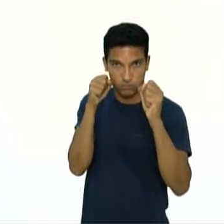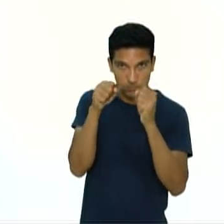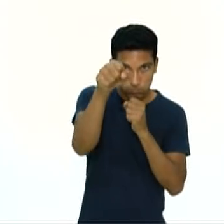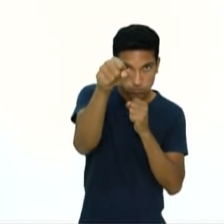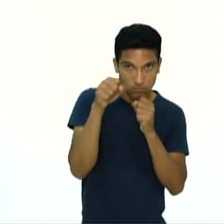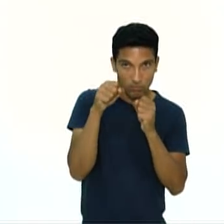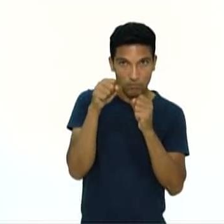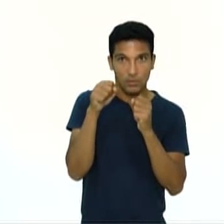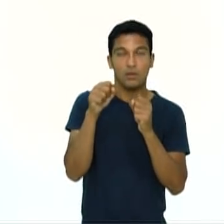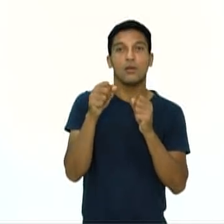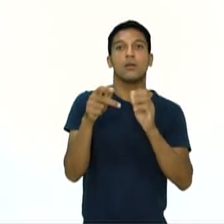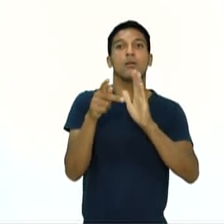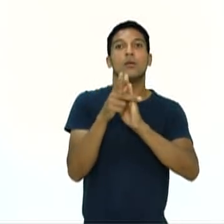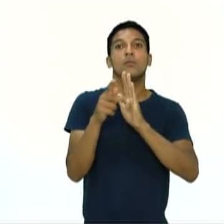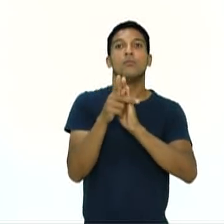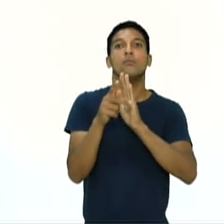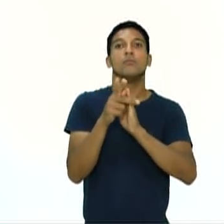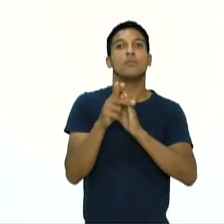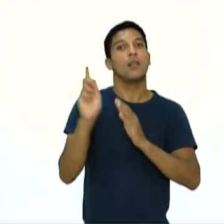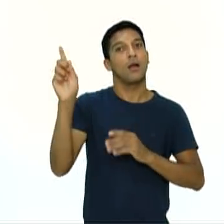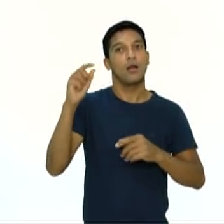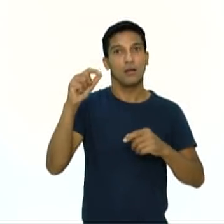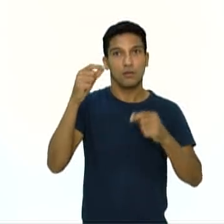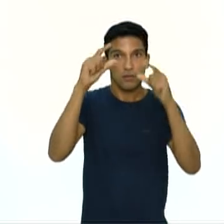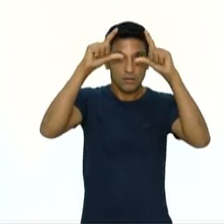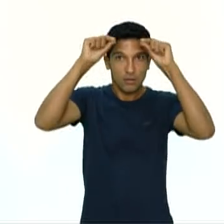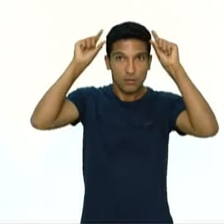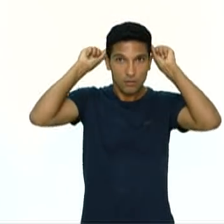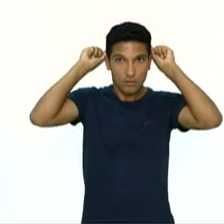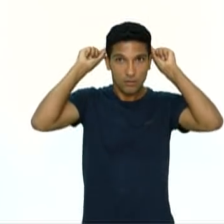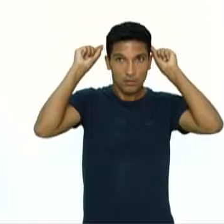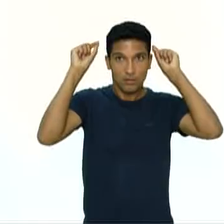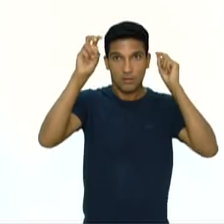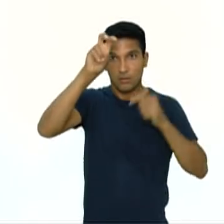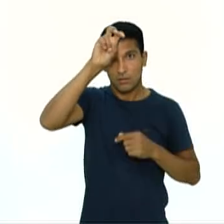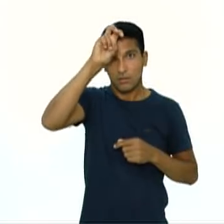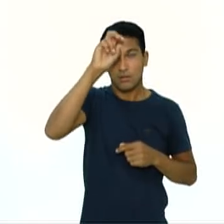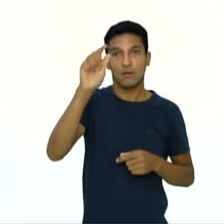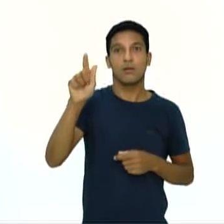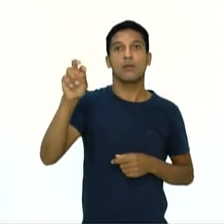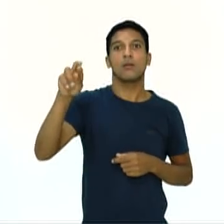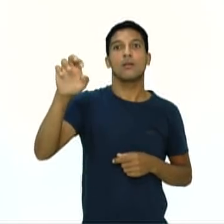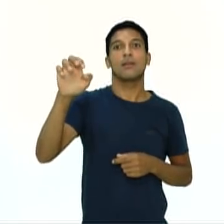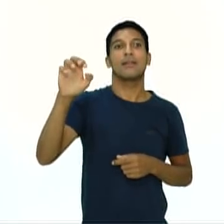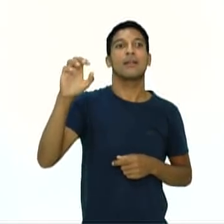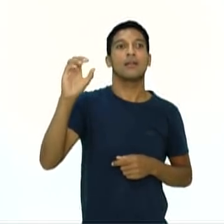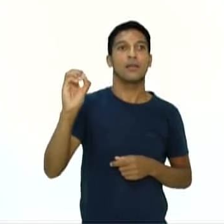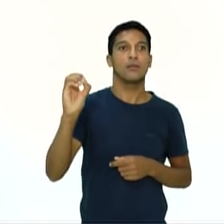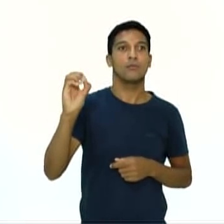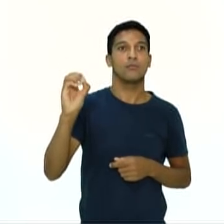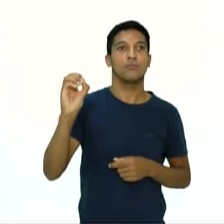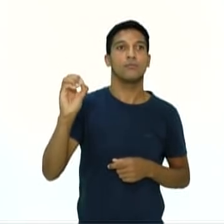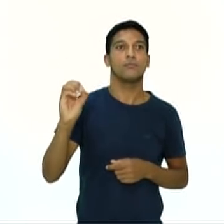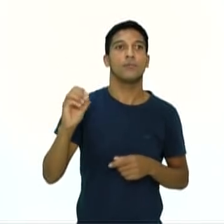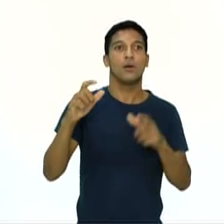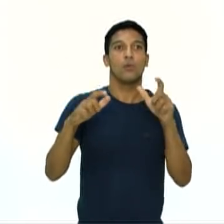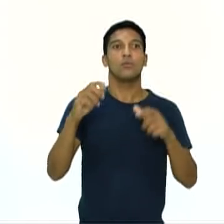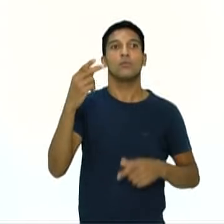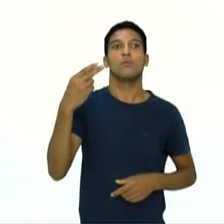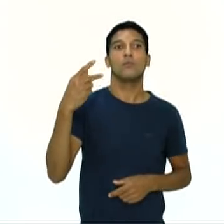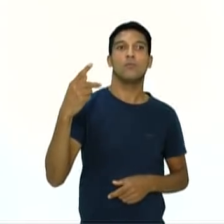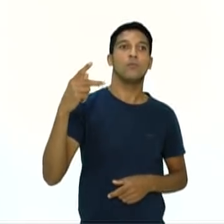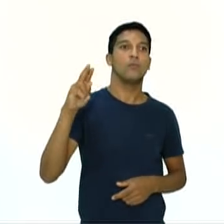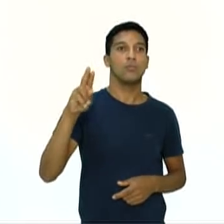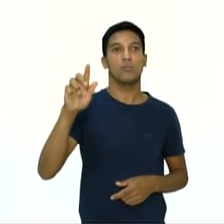nos Jogos Olímpicos lá antes até dos Jogos Olímpicos da Era Moderna, né? Desde a antiguidade. As lutas